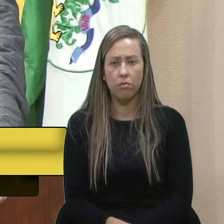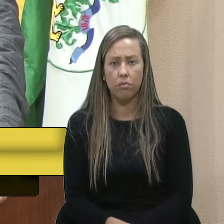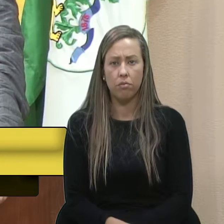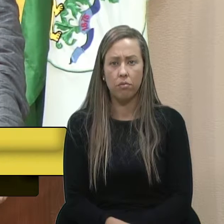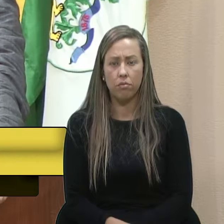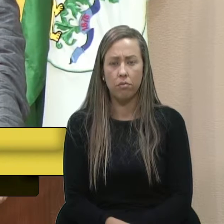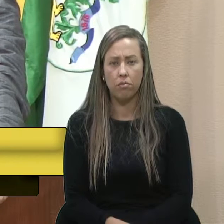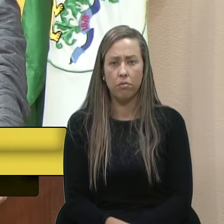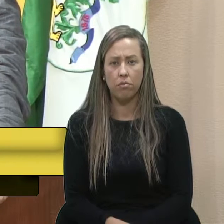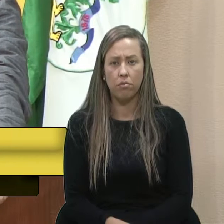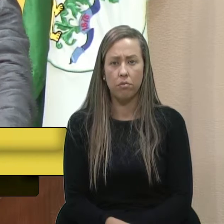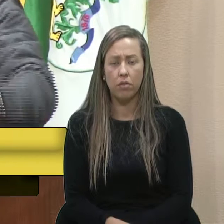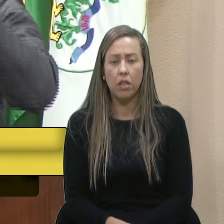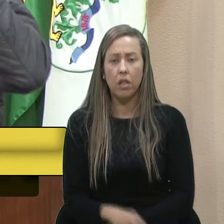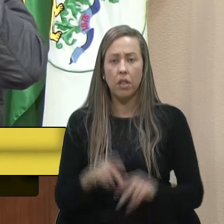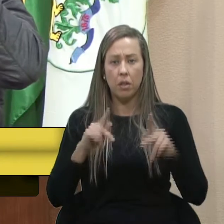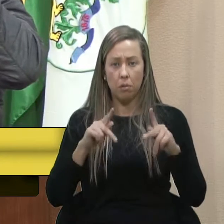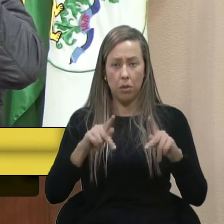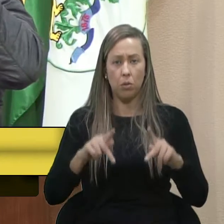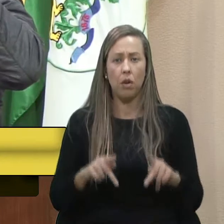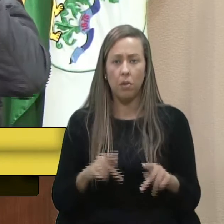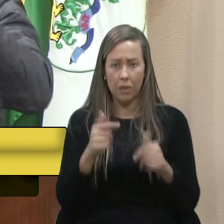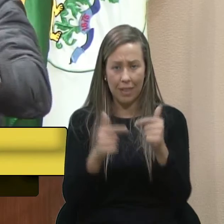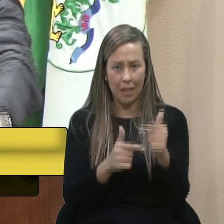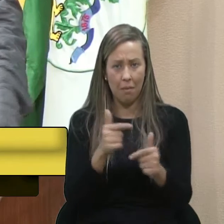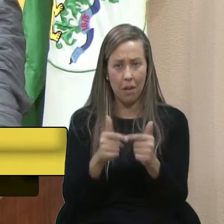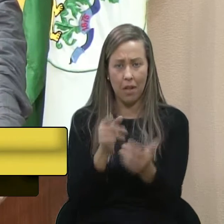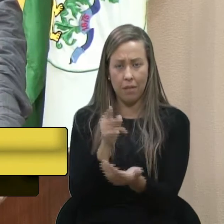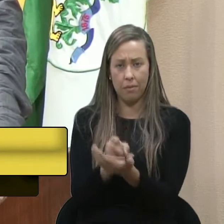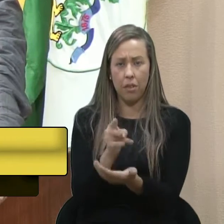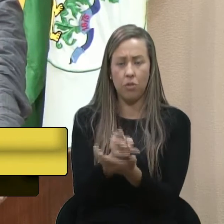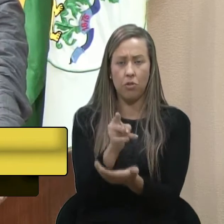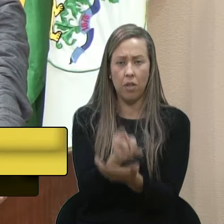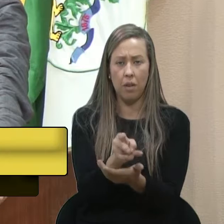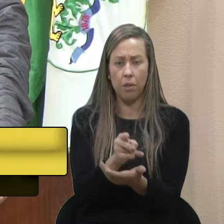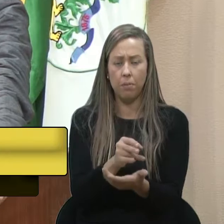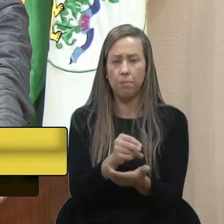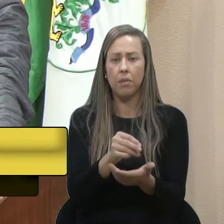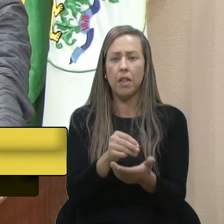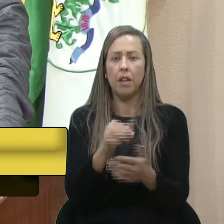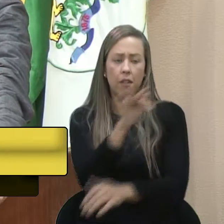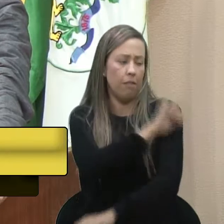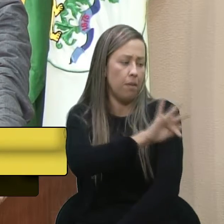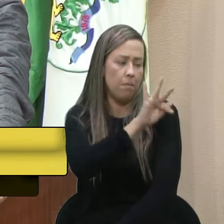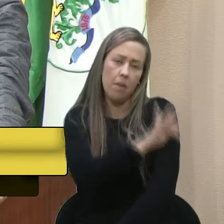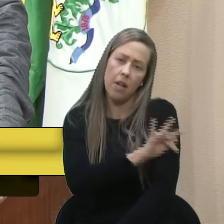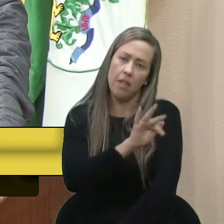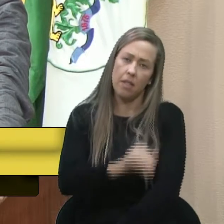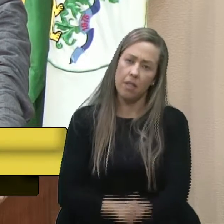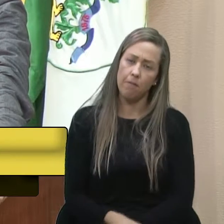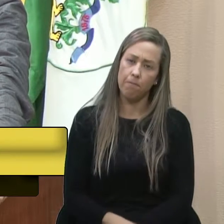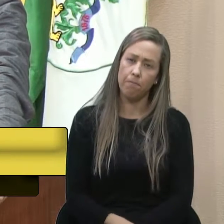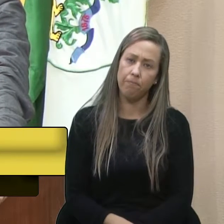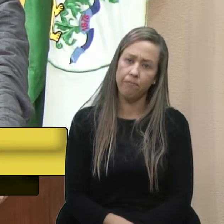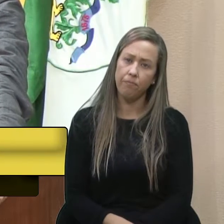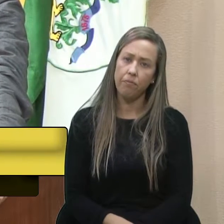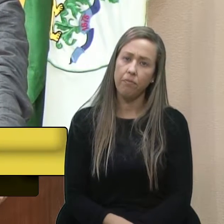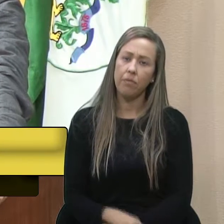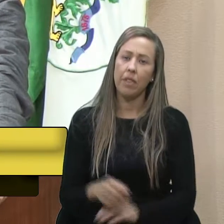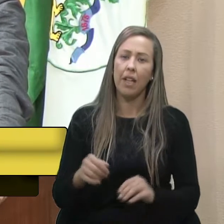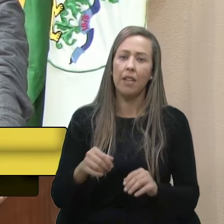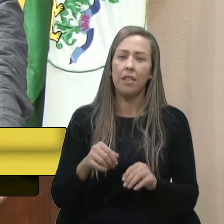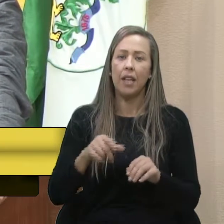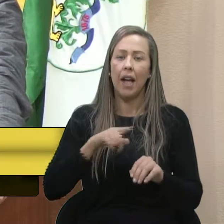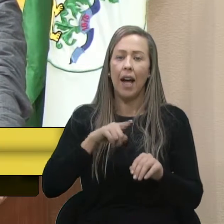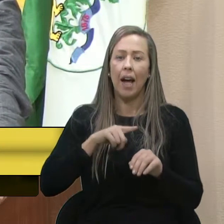O pessoal que trabalha constantemente em farmácias, nos caixas